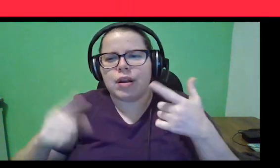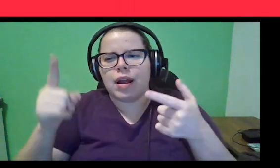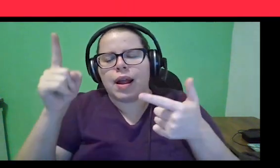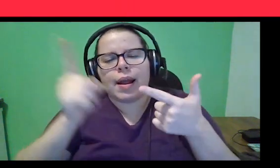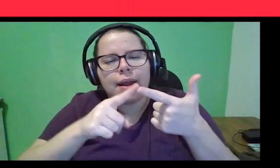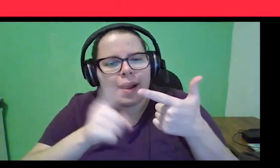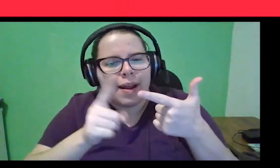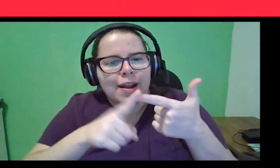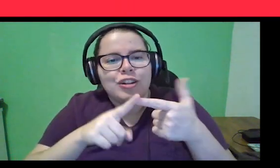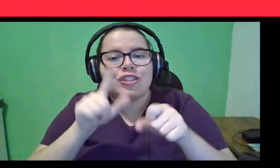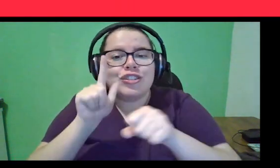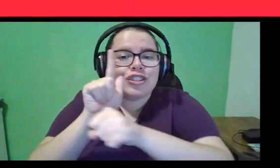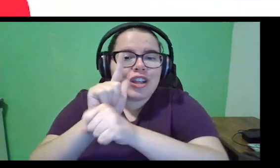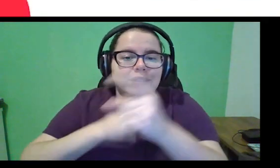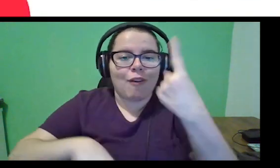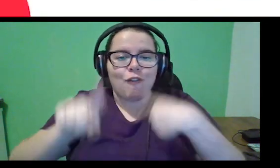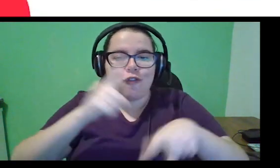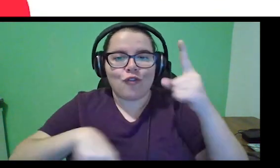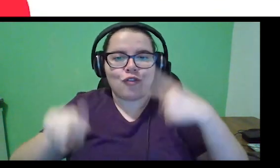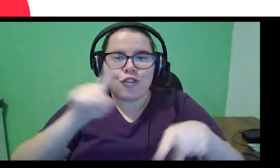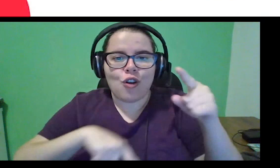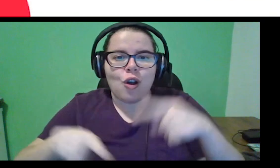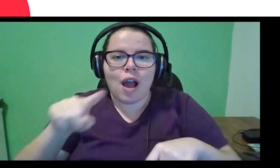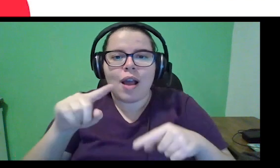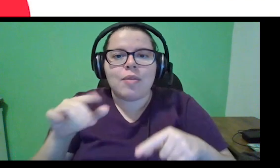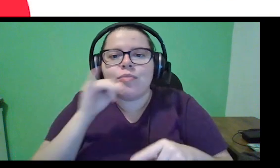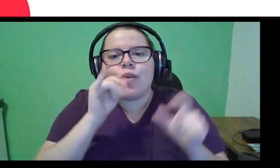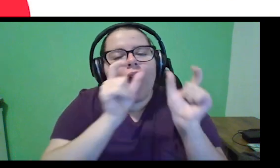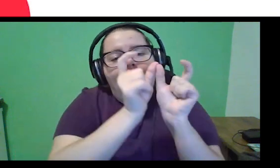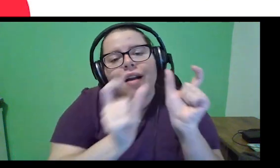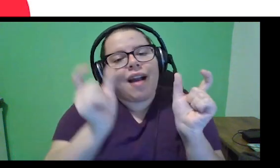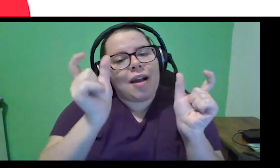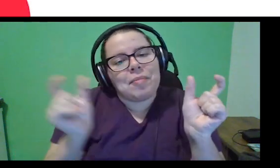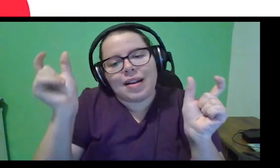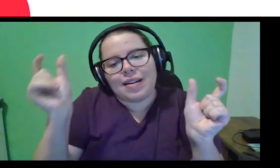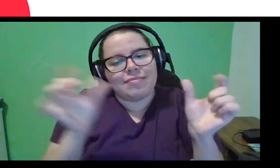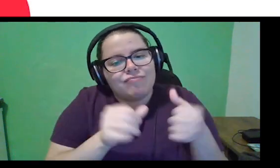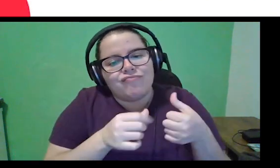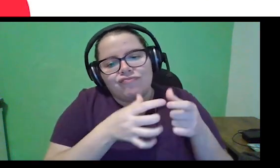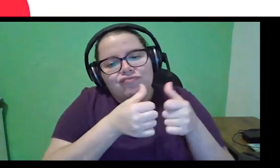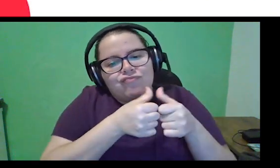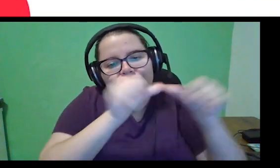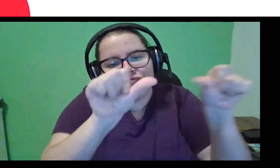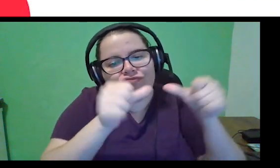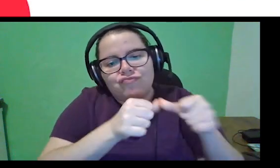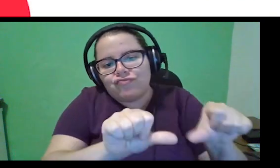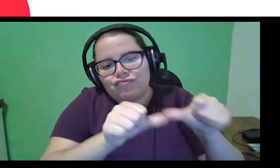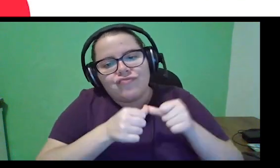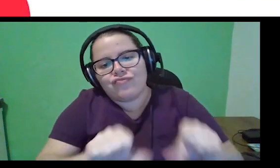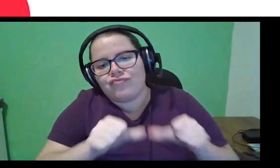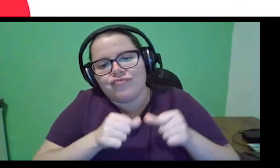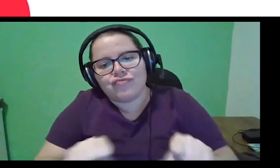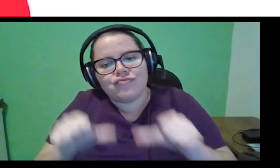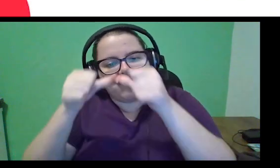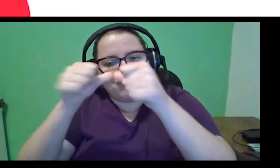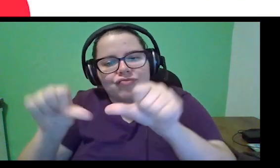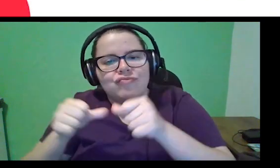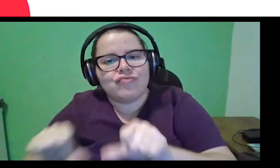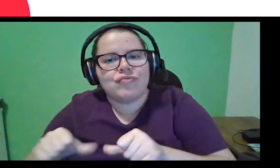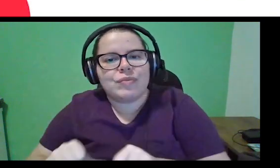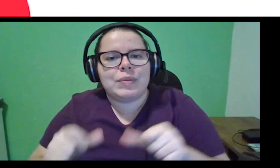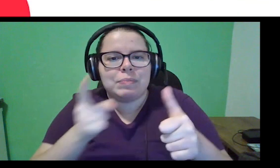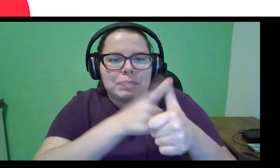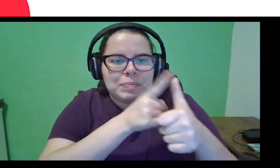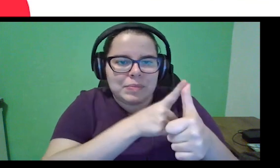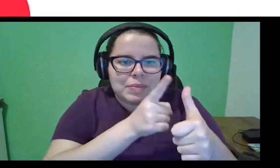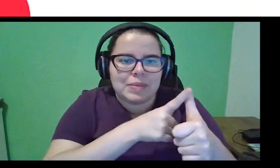começar a olhar para a gestão de fluxo. Nada mais é do que Kanban, né? Aí vai minha segunda grande indicação, a primeira foi